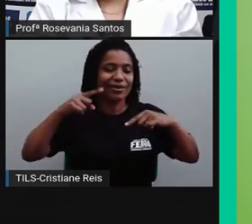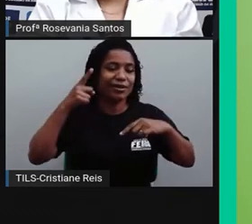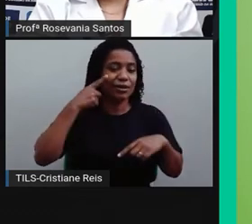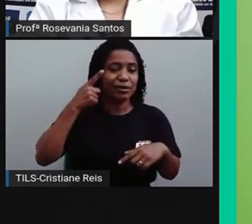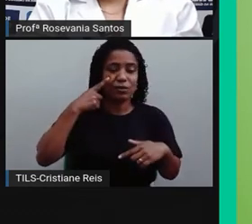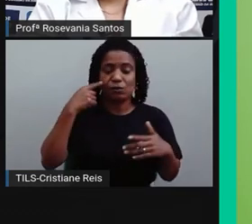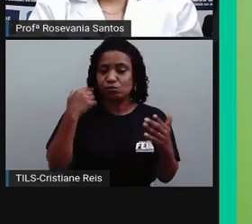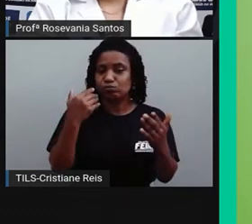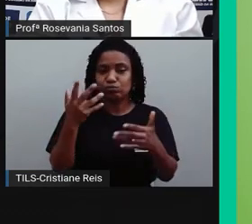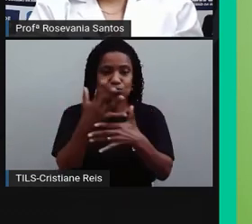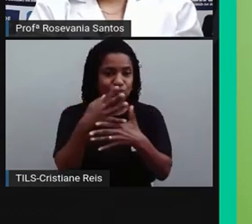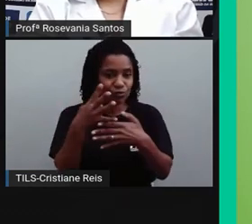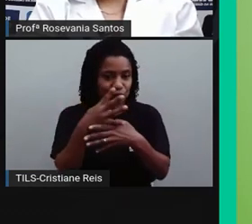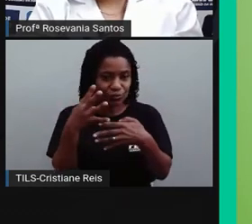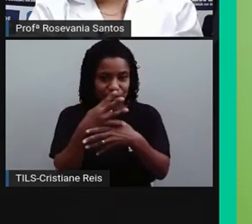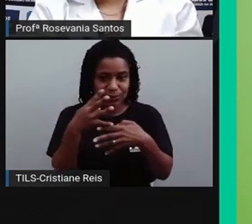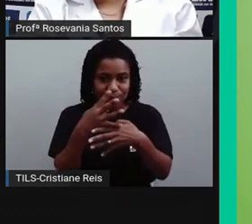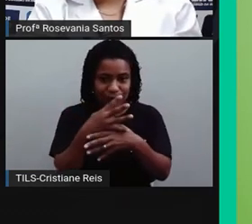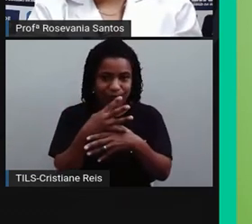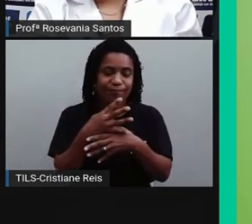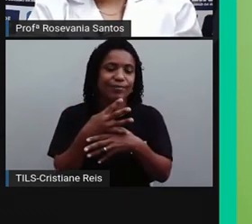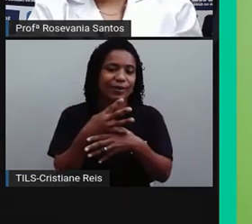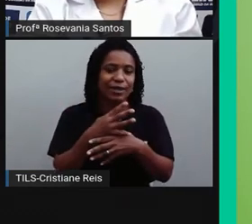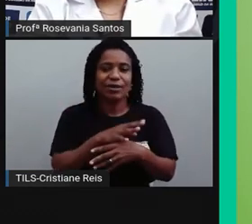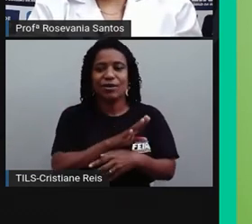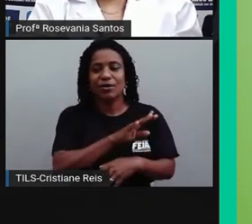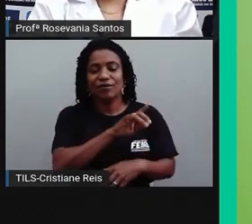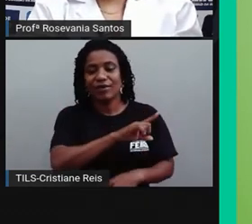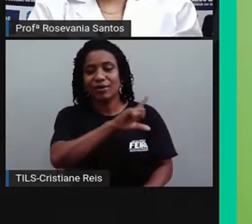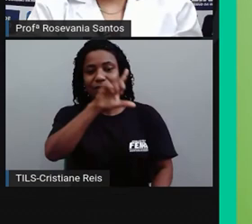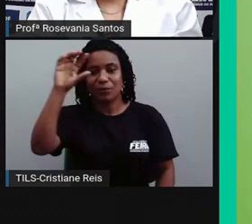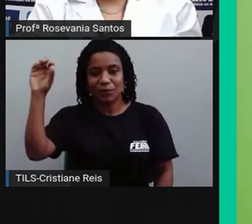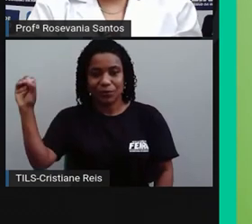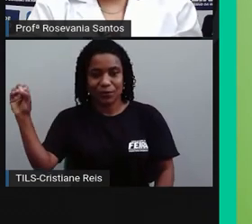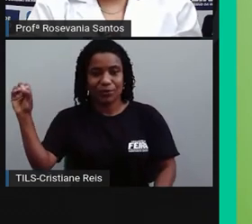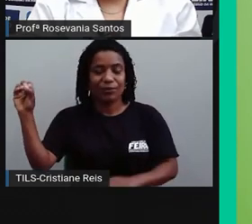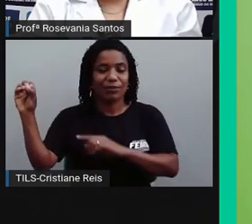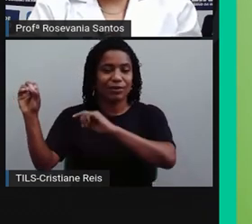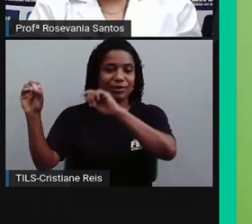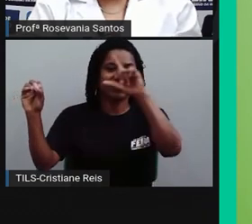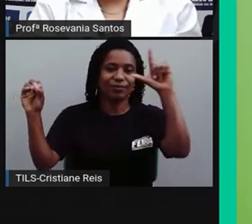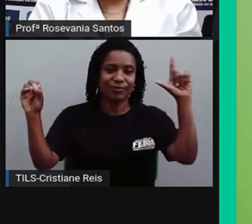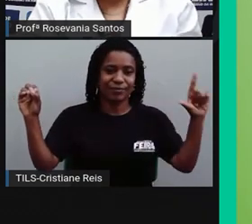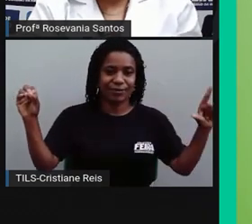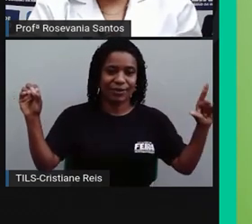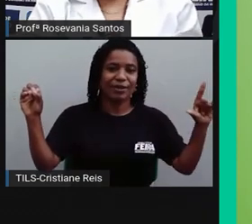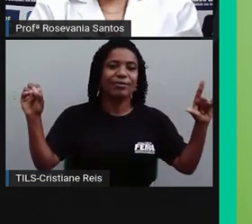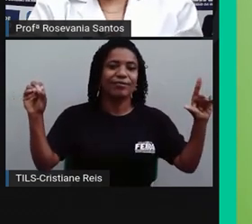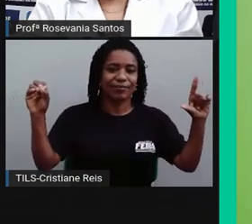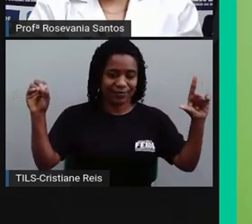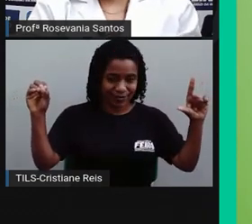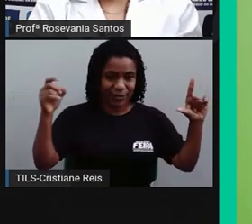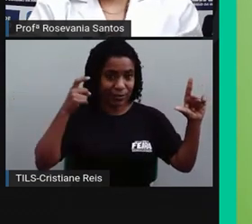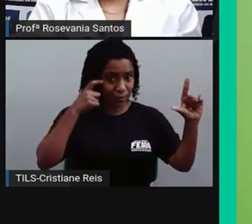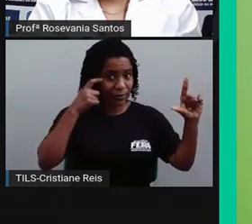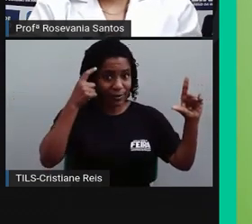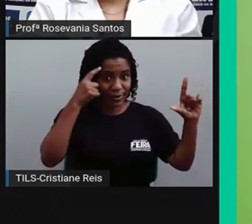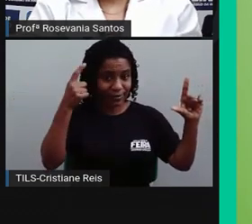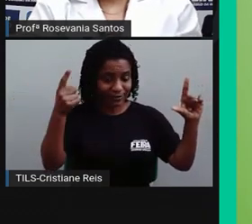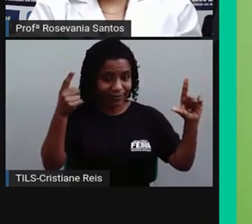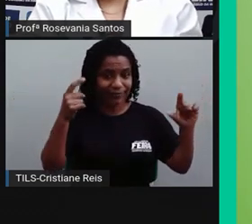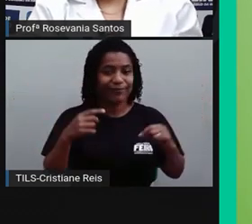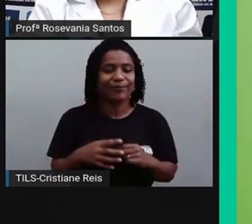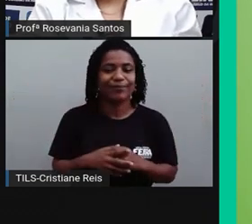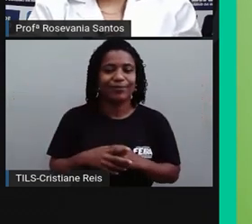qual cidade que você esteja, caminhou para oeste, aumenta. Caminhou para oeste, diminui. Aqui, se você ainda